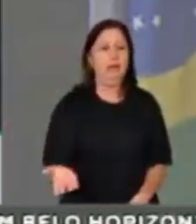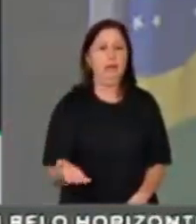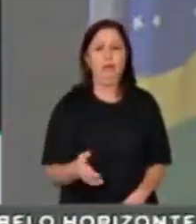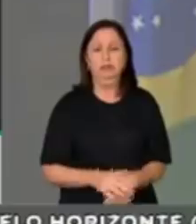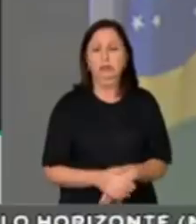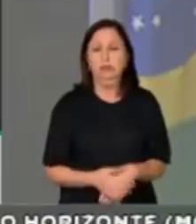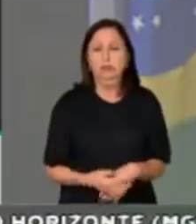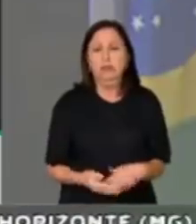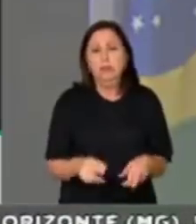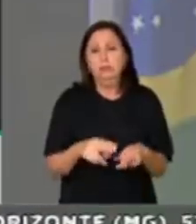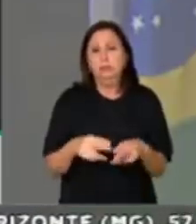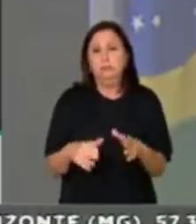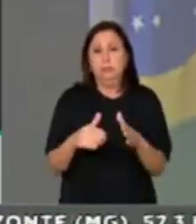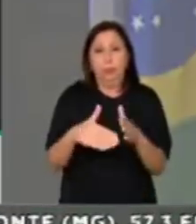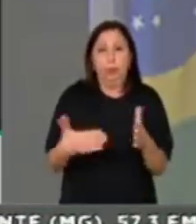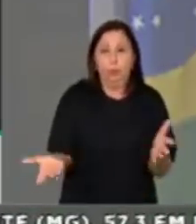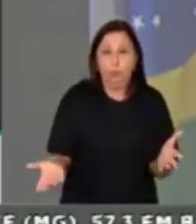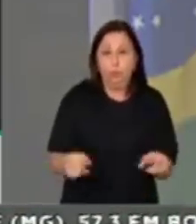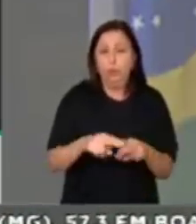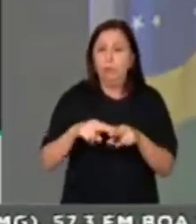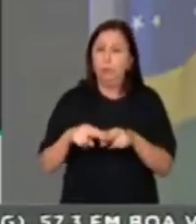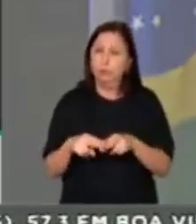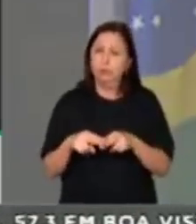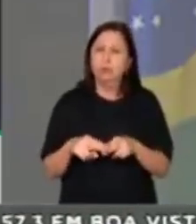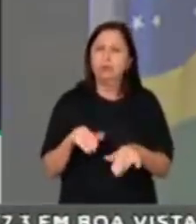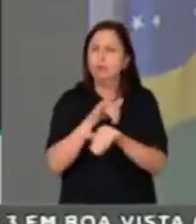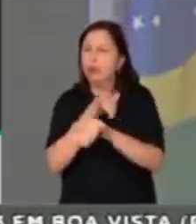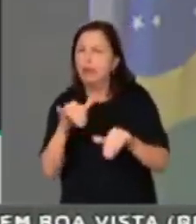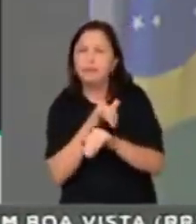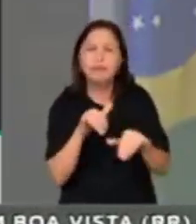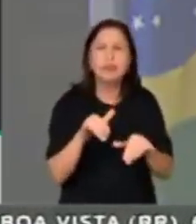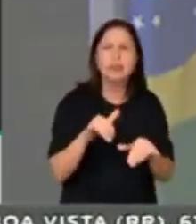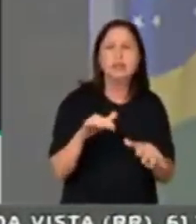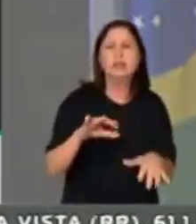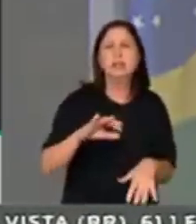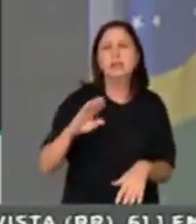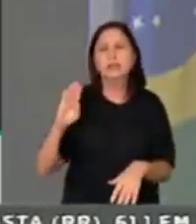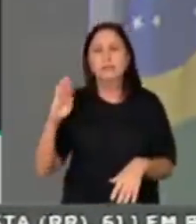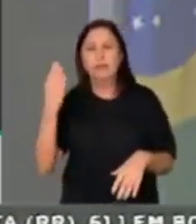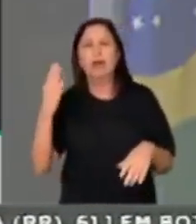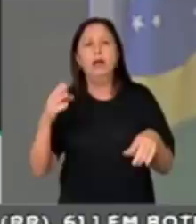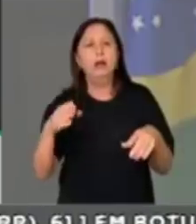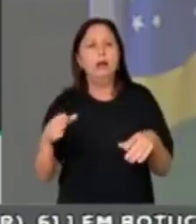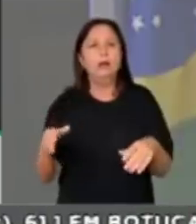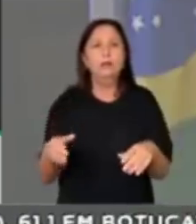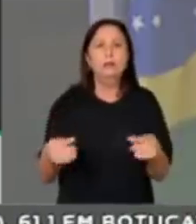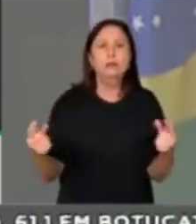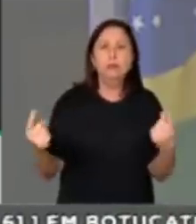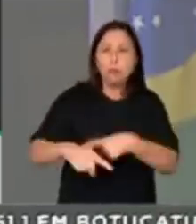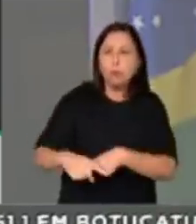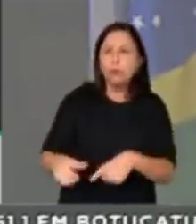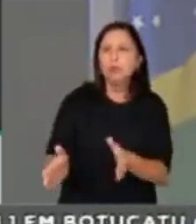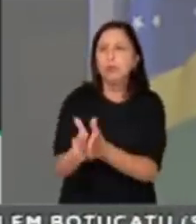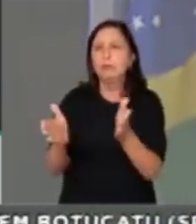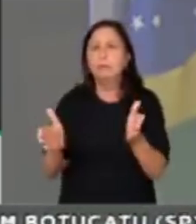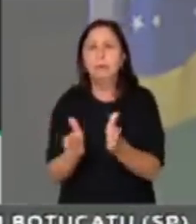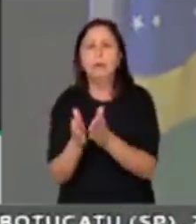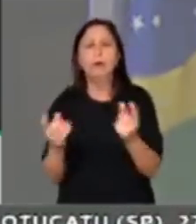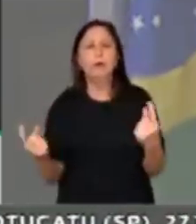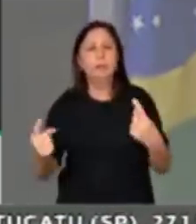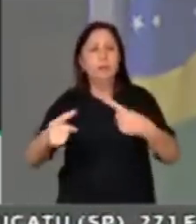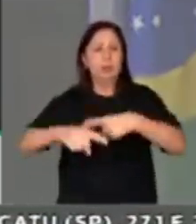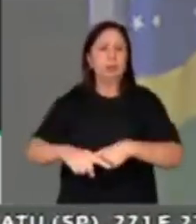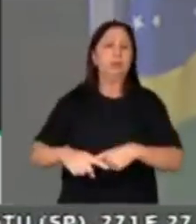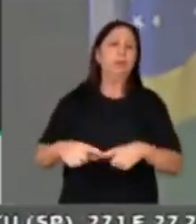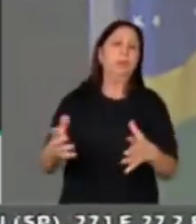discursos, de que é uma reforma ruim, de que é uma reforma antipobre, e levando em consideração que esses partidos possuem governadores, e que